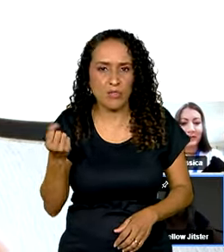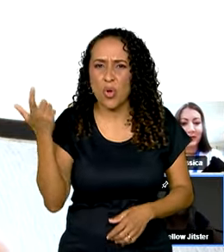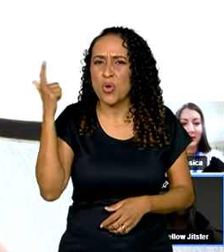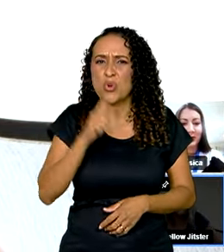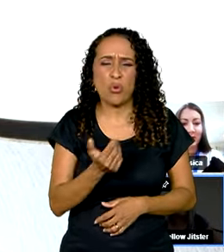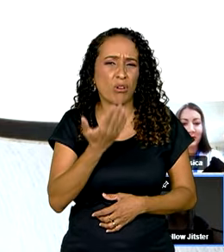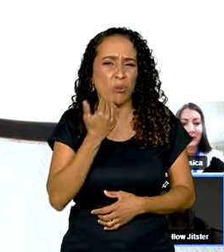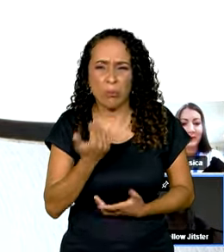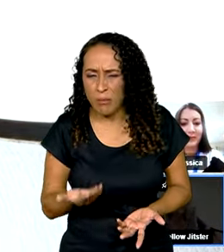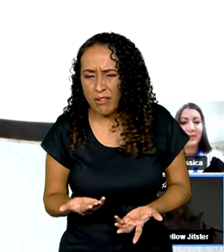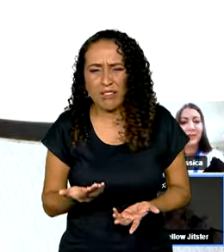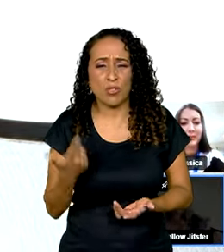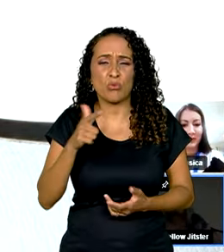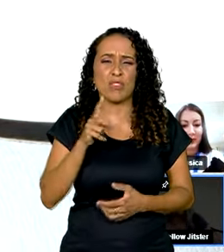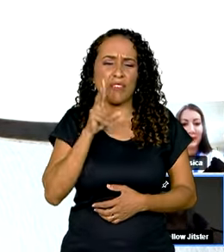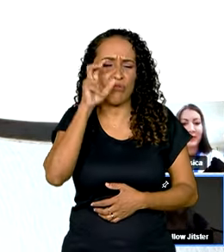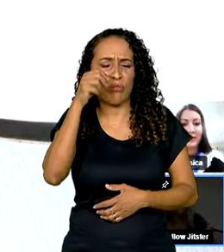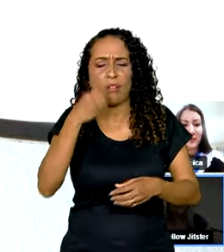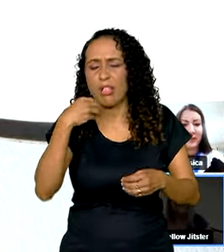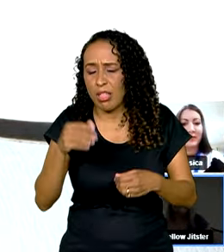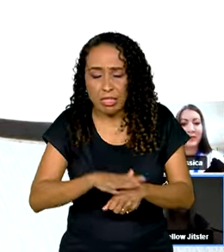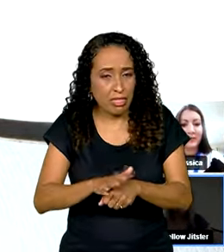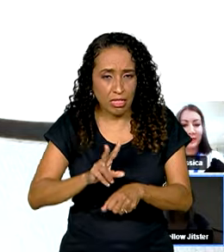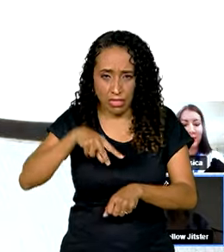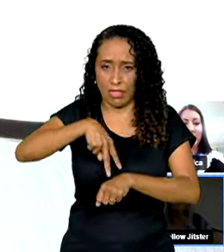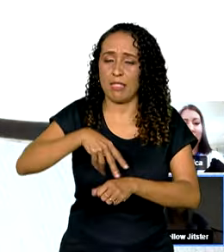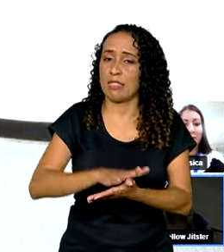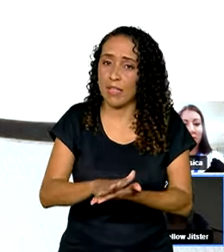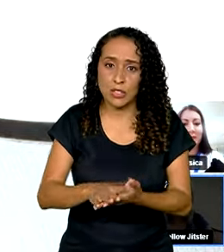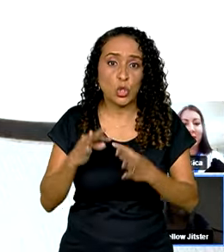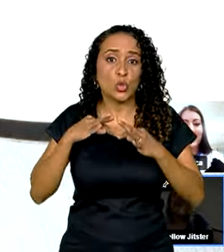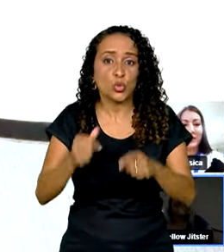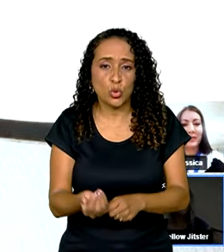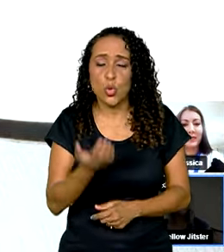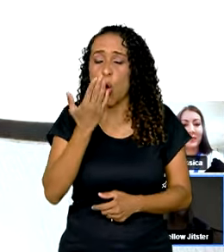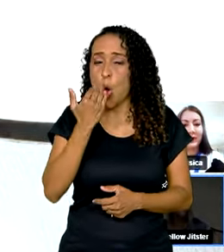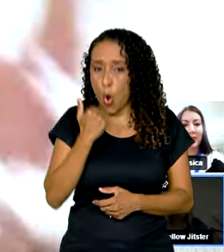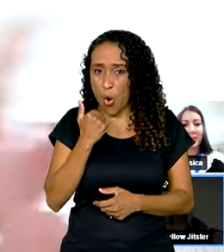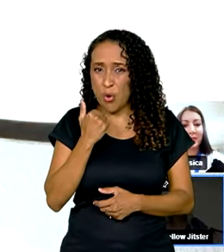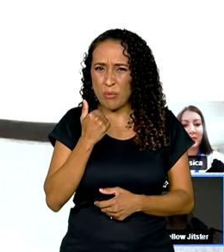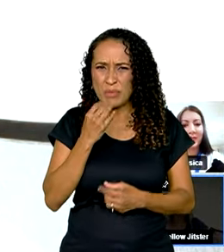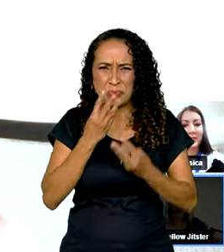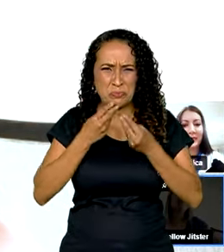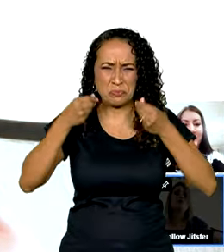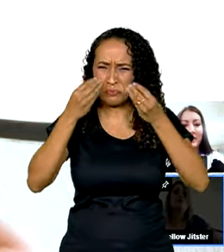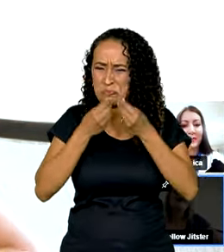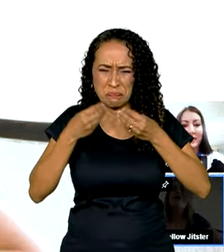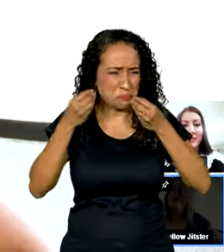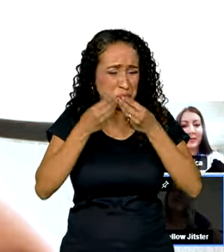consegue se alimentar, você não tem força para levantar. Tudo que você coloca na boca amarga é